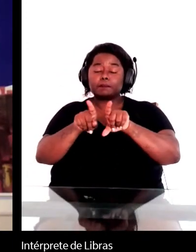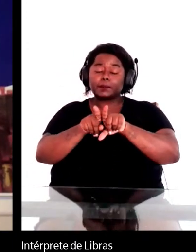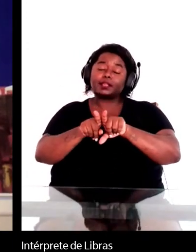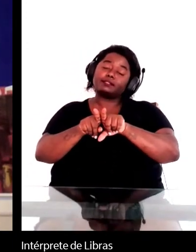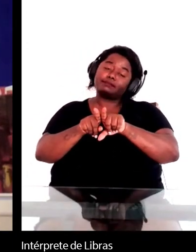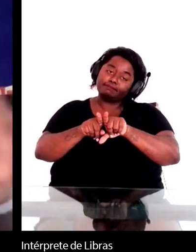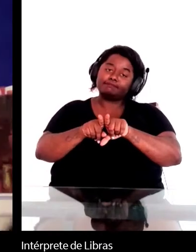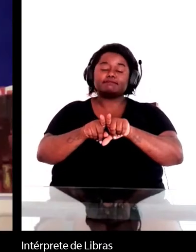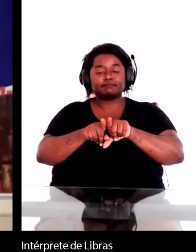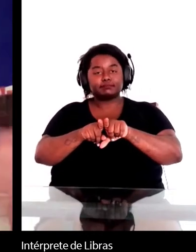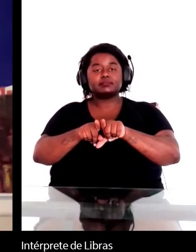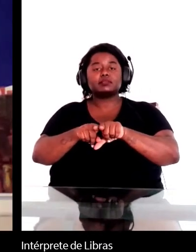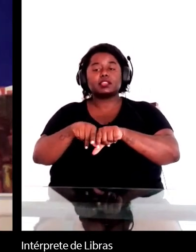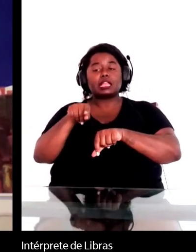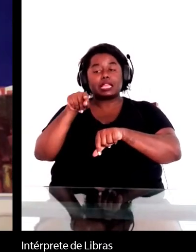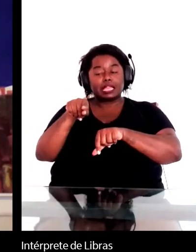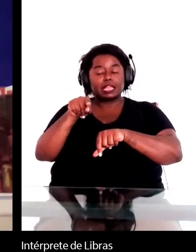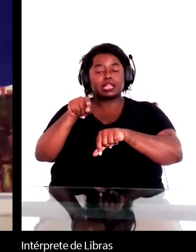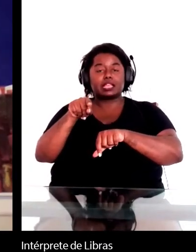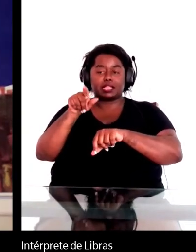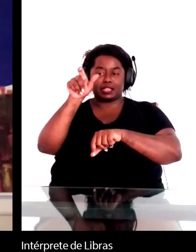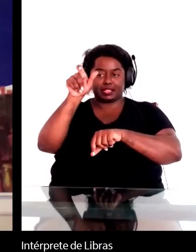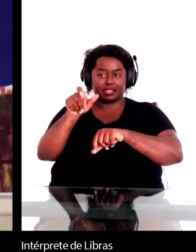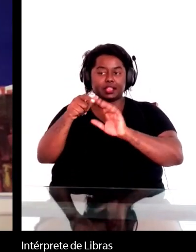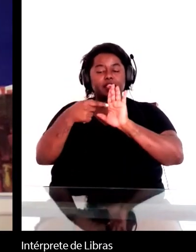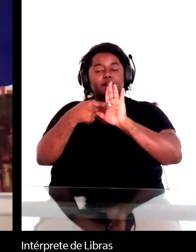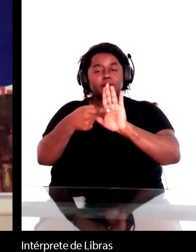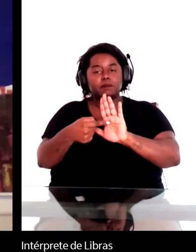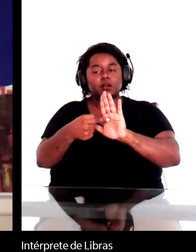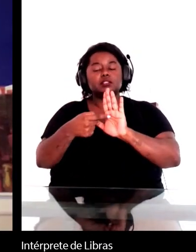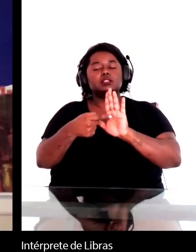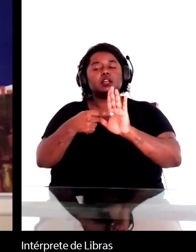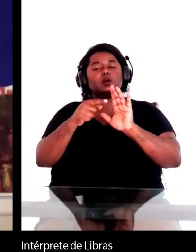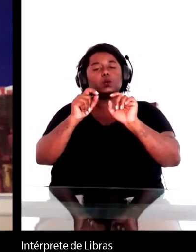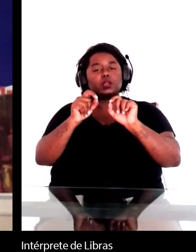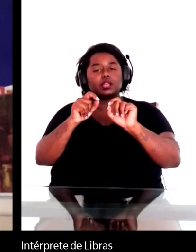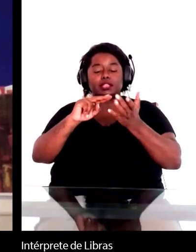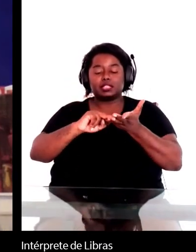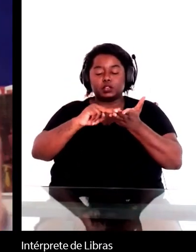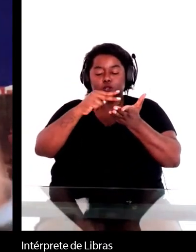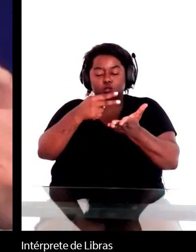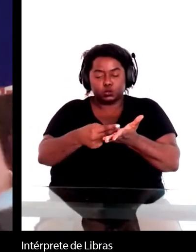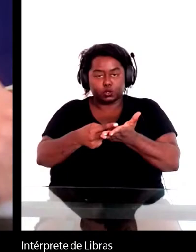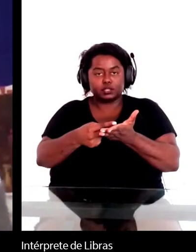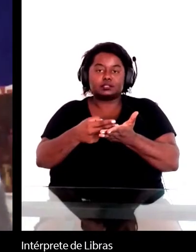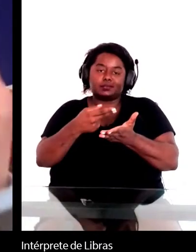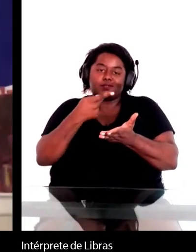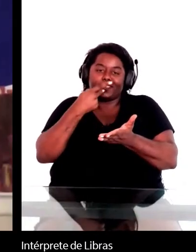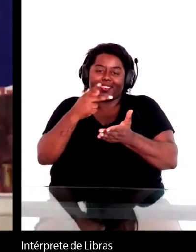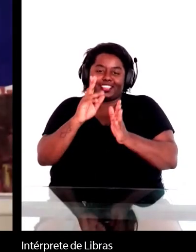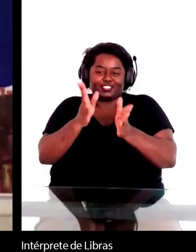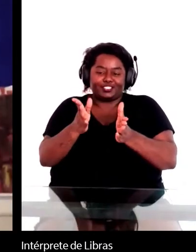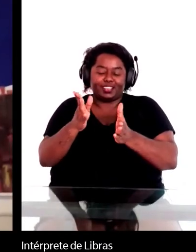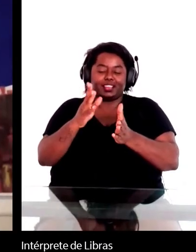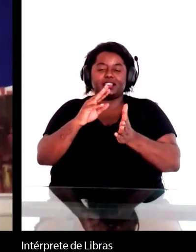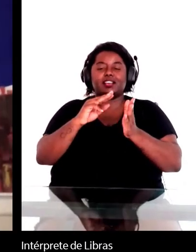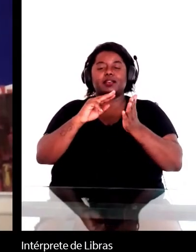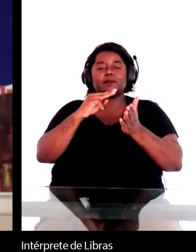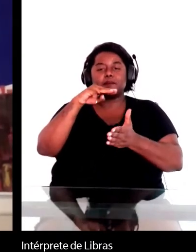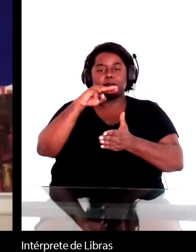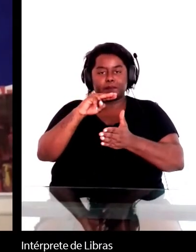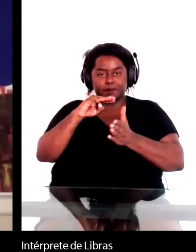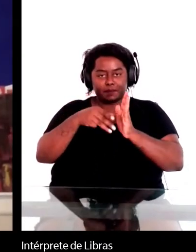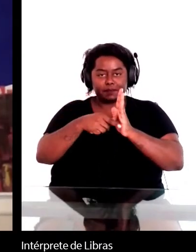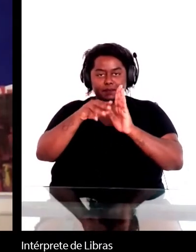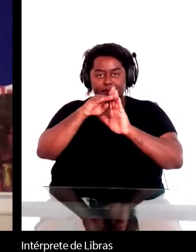e acabo de mencionar as duas novas traduções das memórias próximas, mas são as traduções que fazem com que os